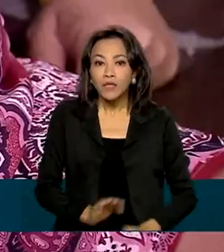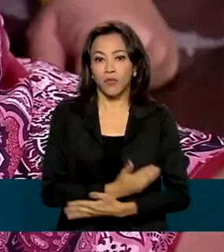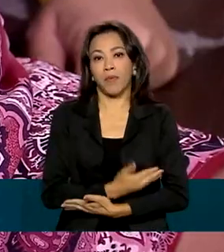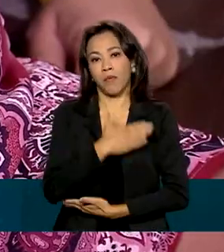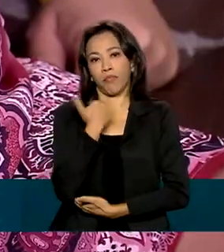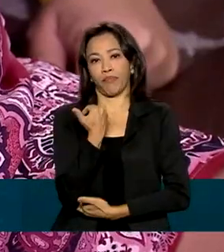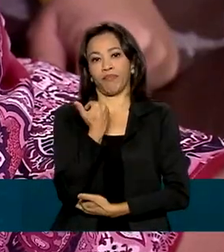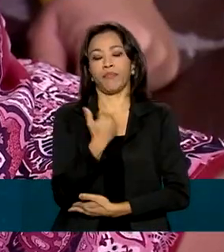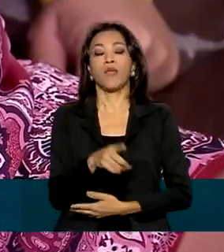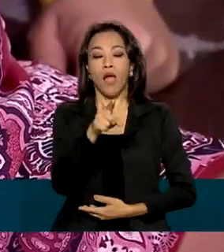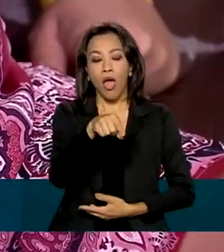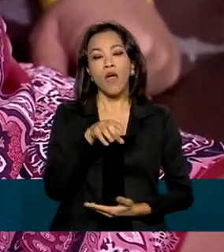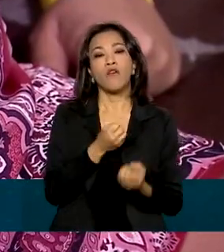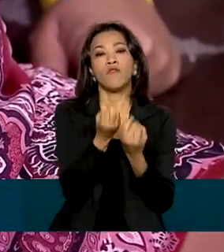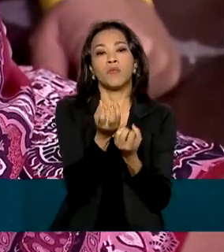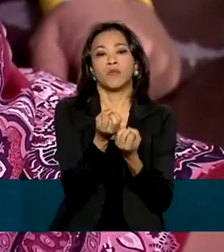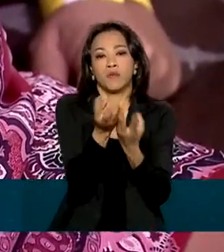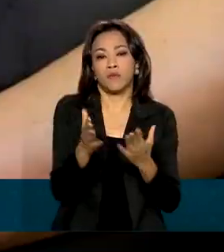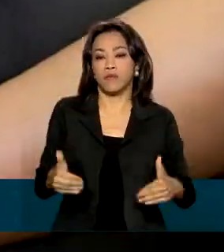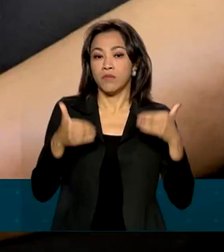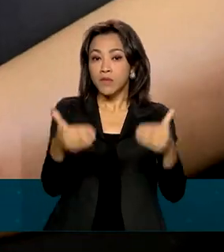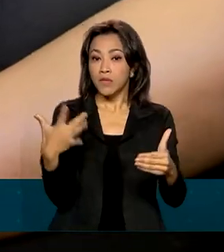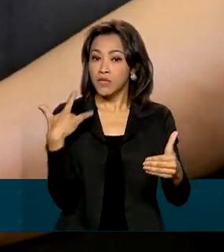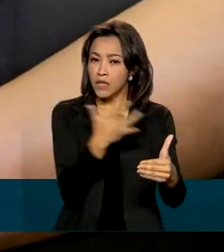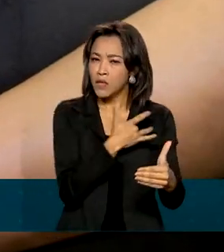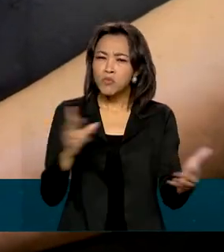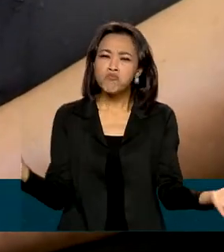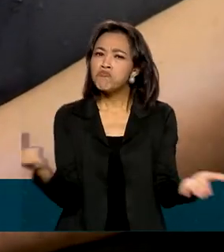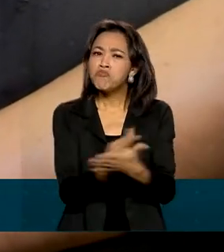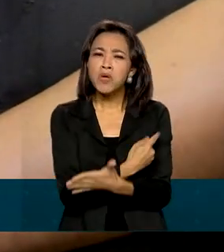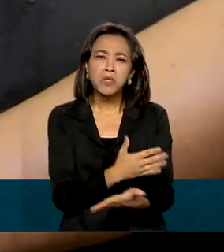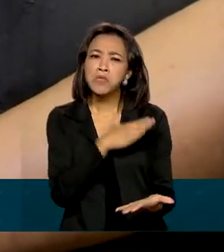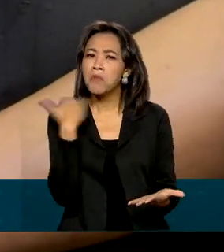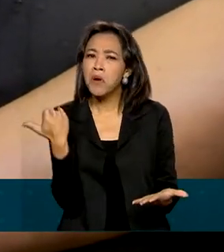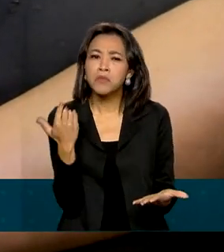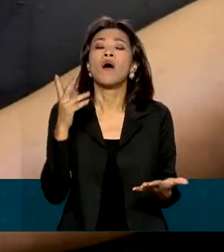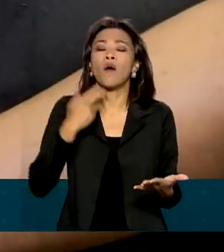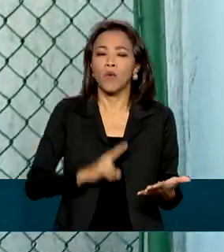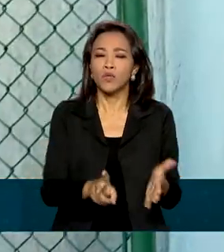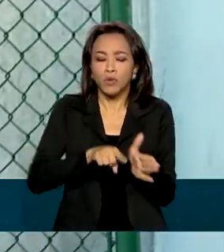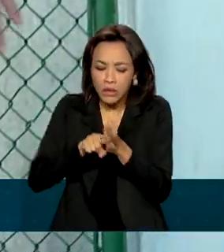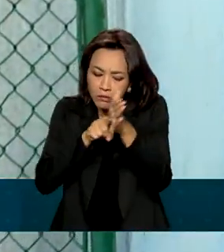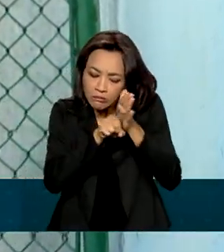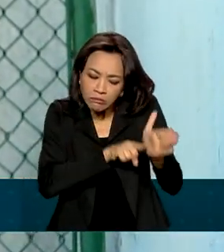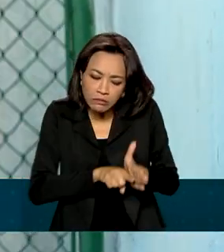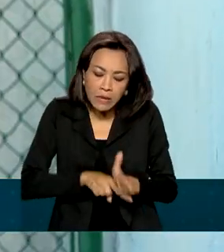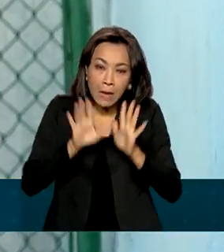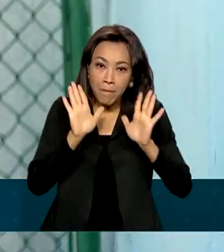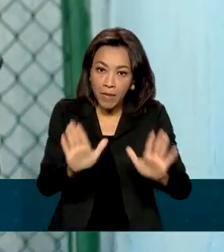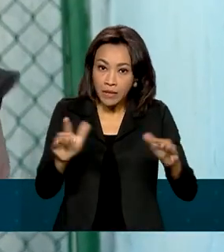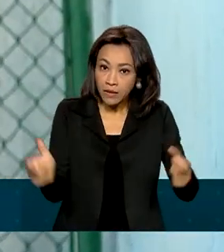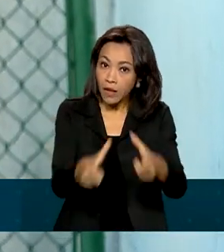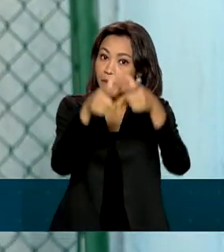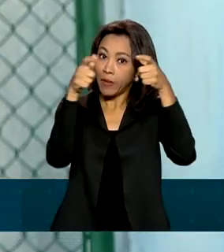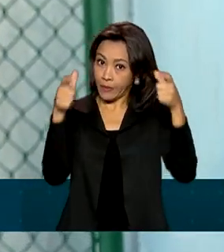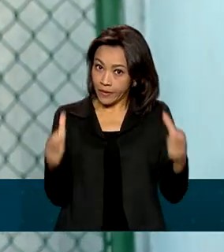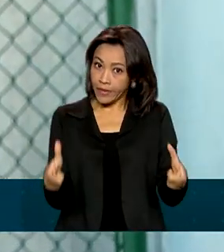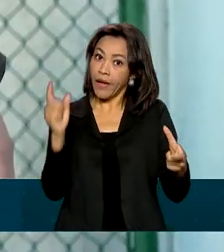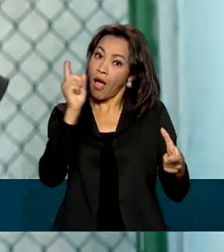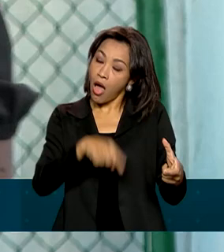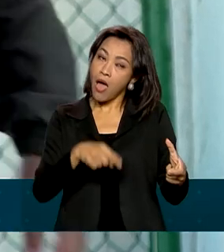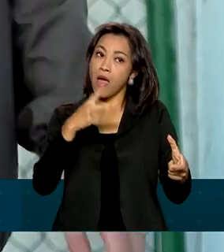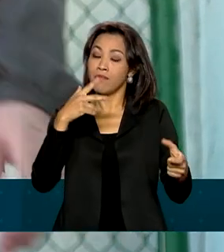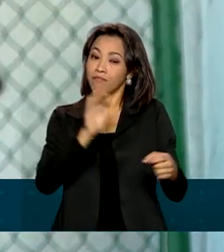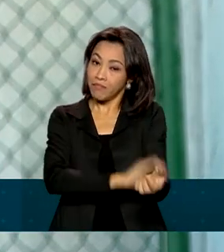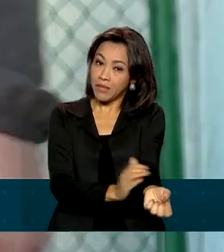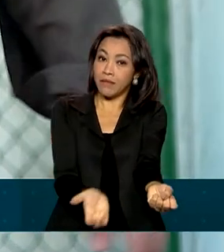são do Ministério da Saúde. As causas dos óbitos estão sendo investigadas, mas a maioria está associada